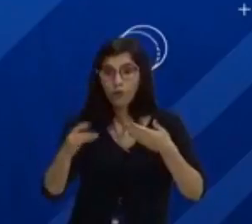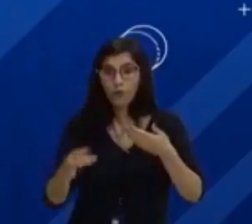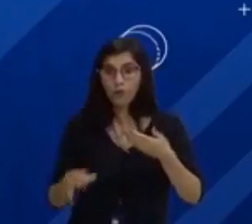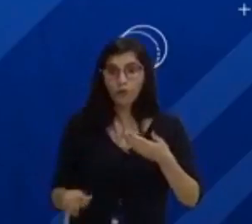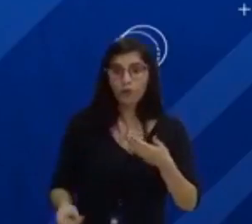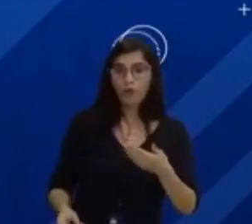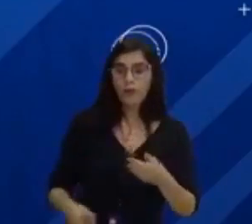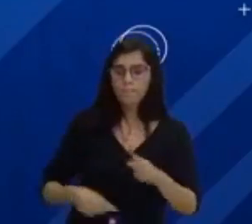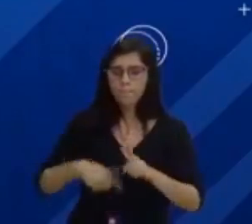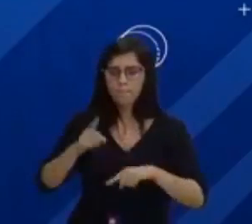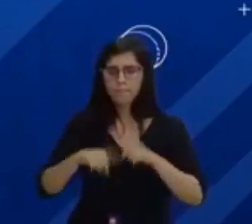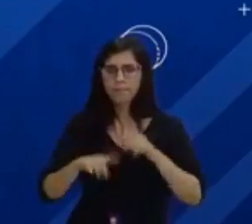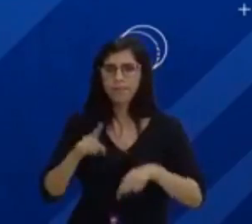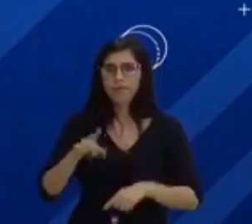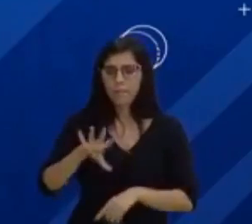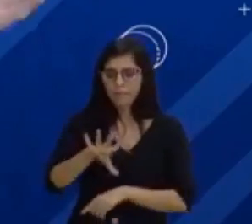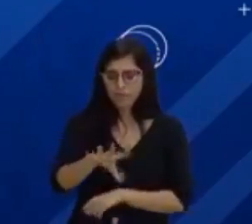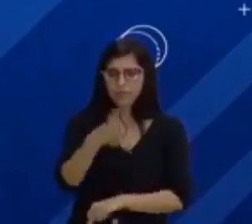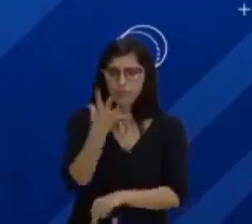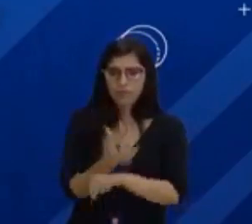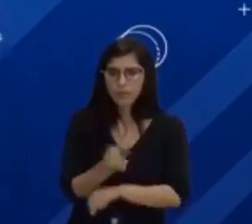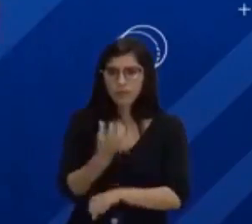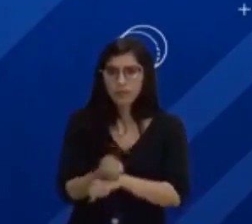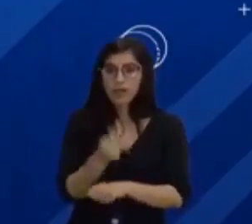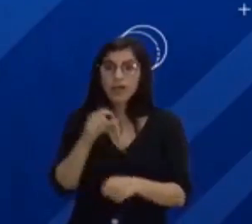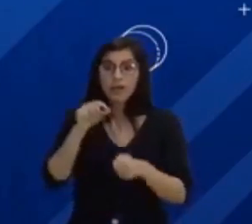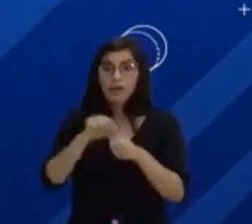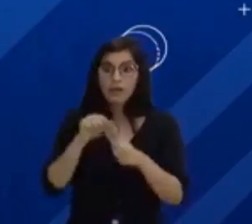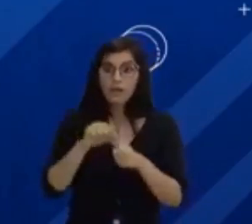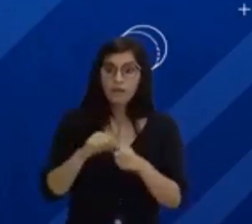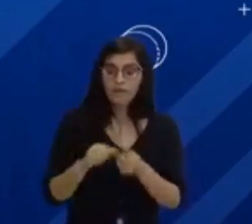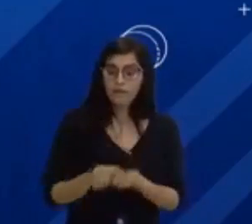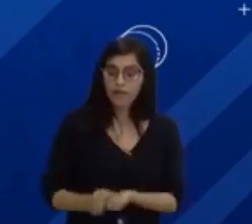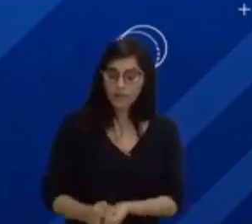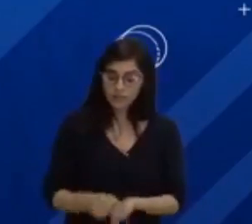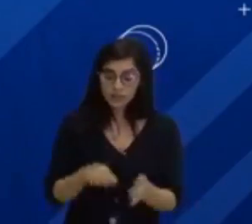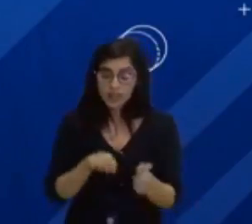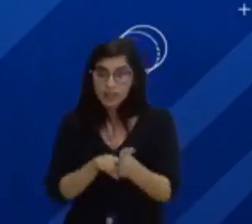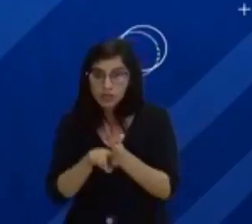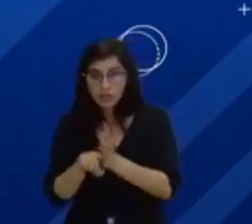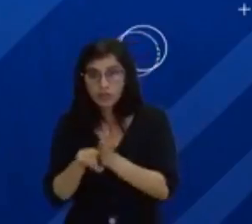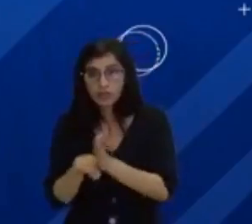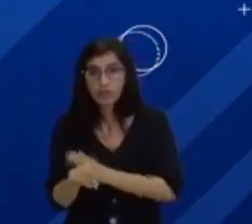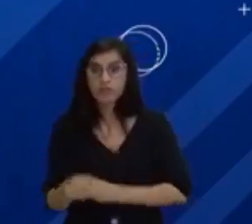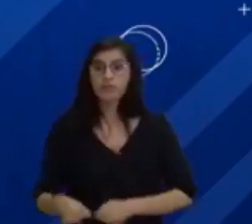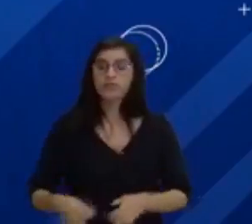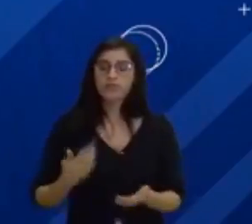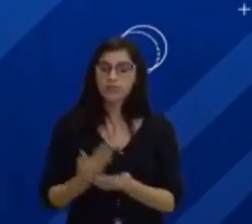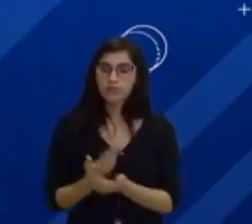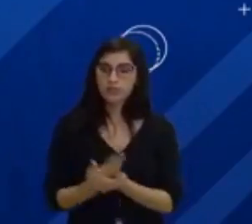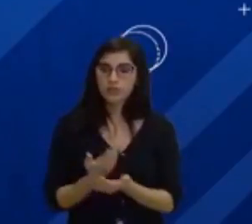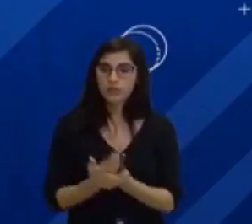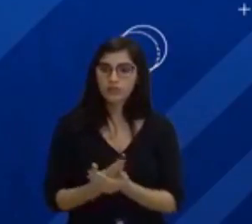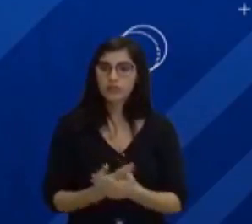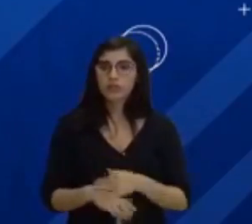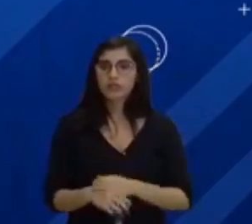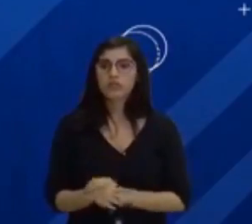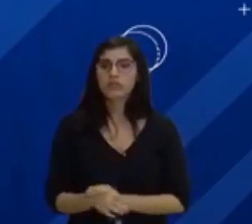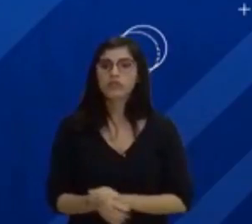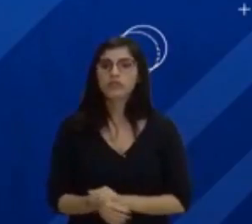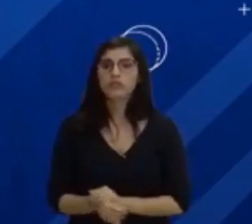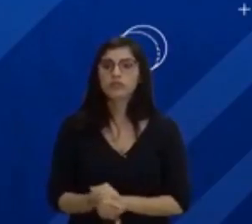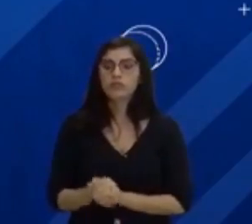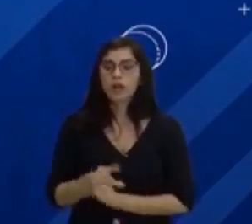baixar e fazer essas questões, estudar através desses materiais que foram selecionados